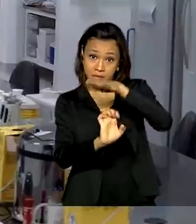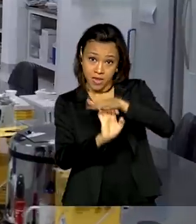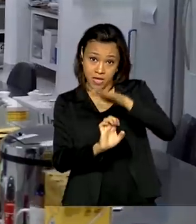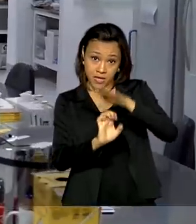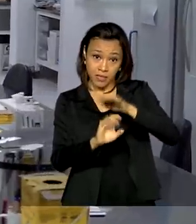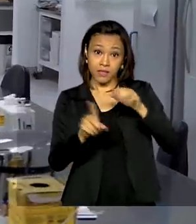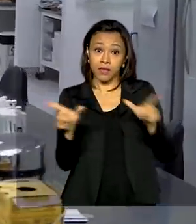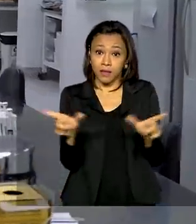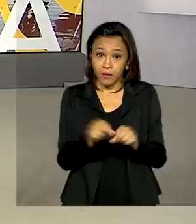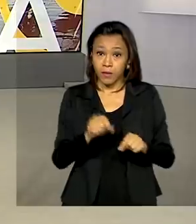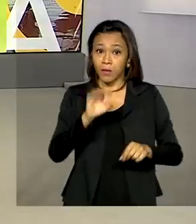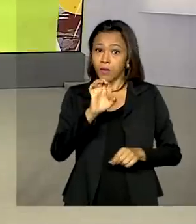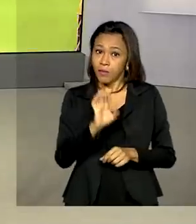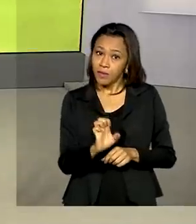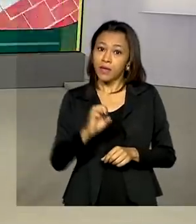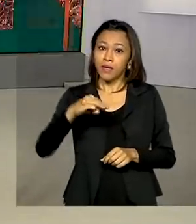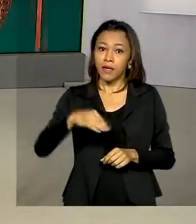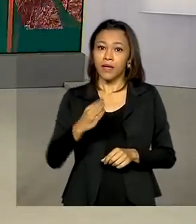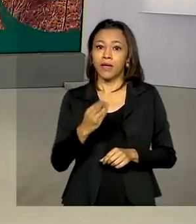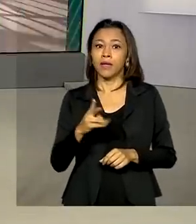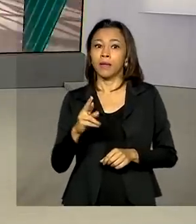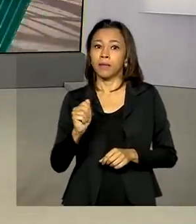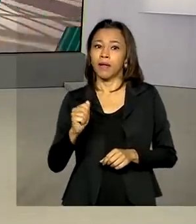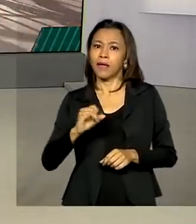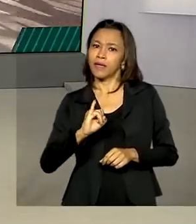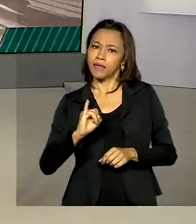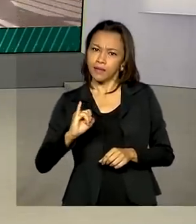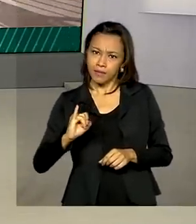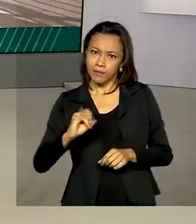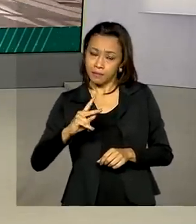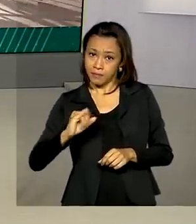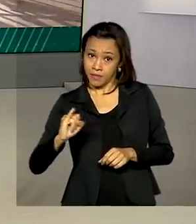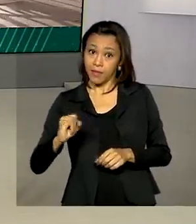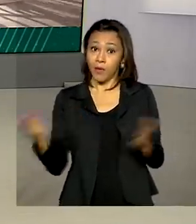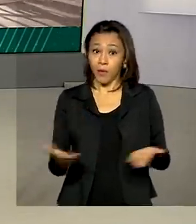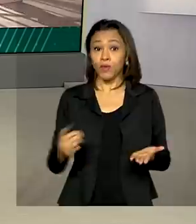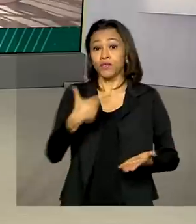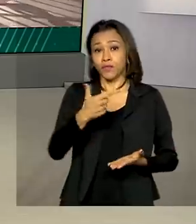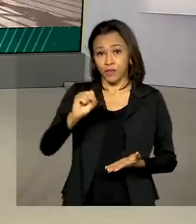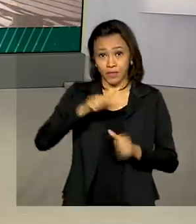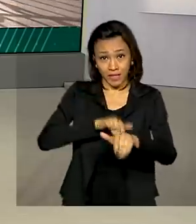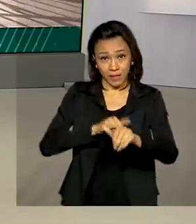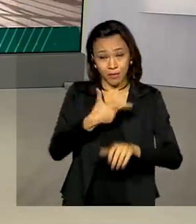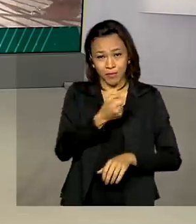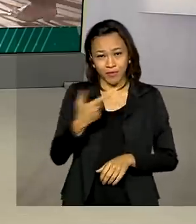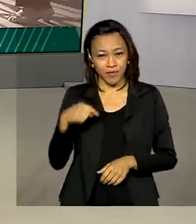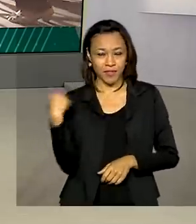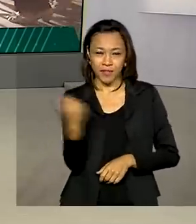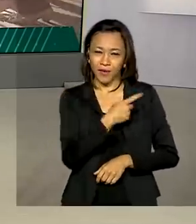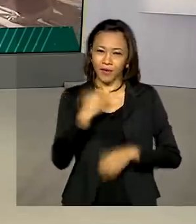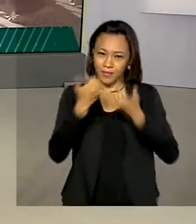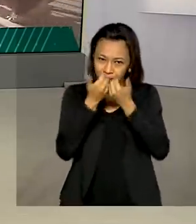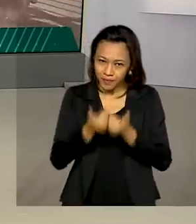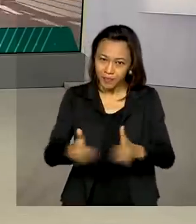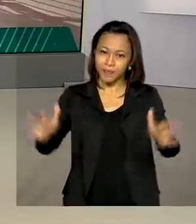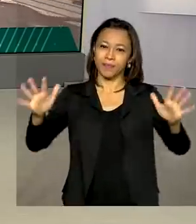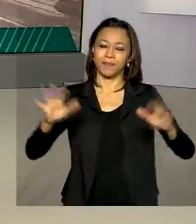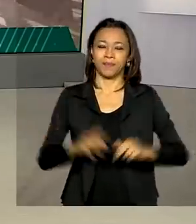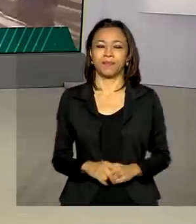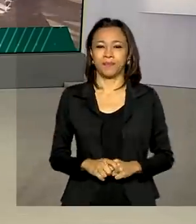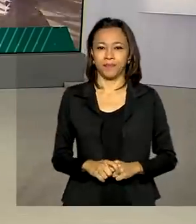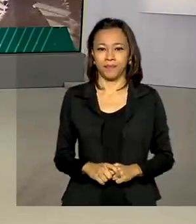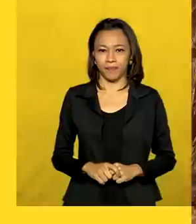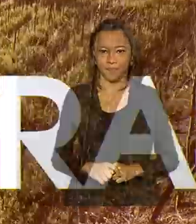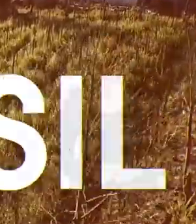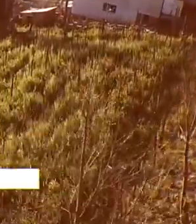inovação industrial. Hoje é segunda-feira, 28 de setembro de 2020. O Brasil em Dia já está no ar.